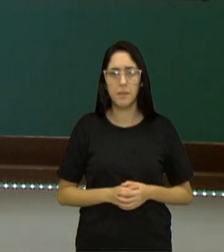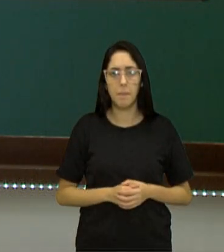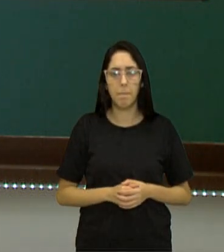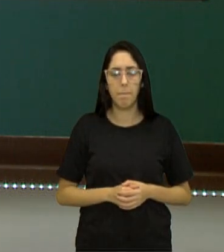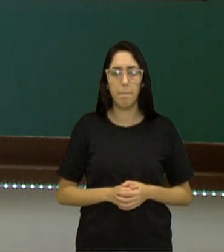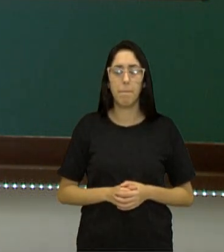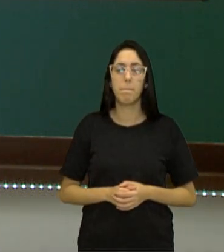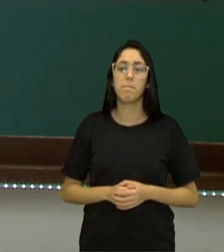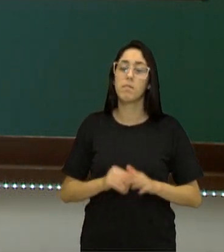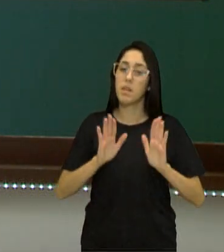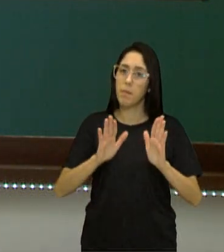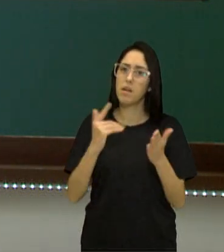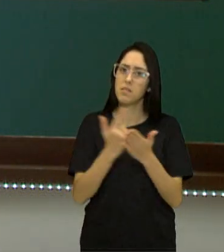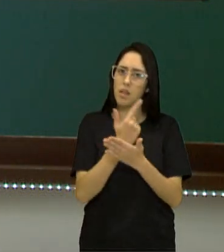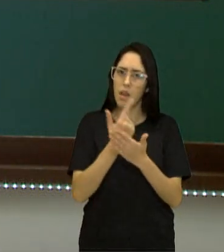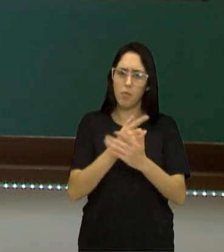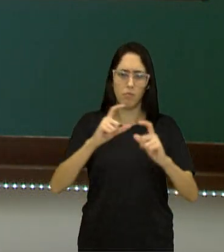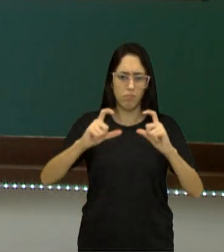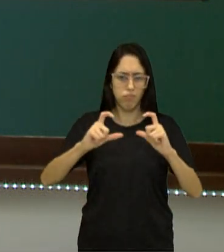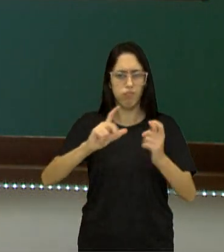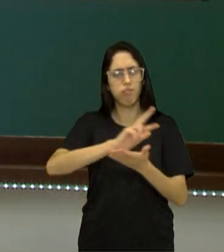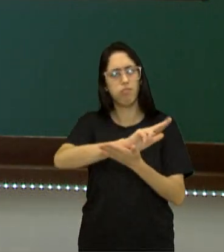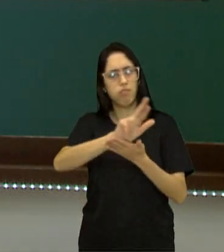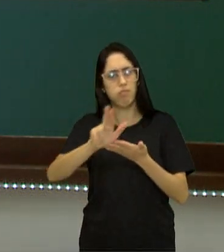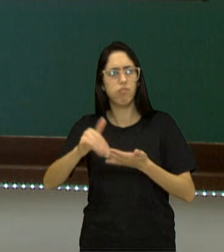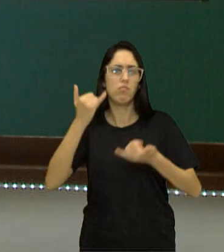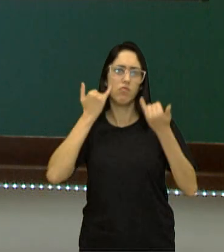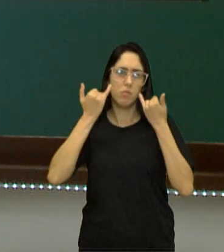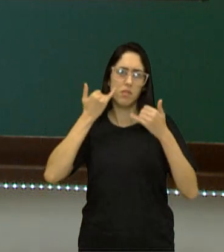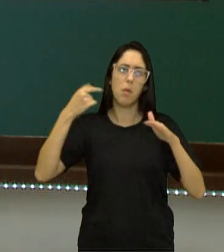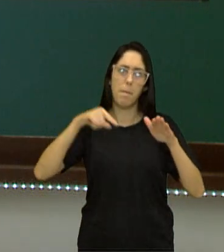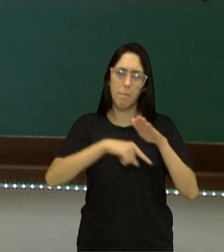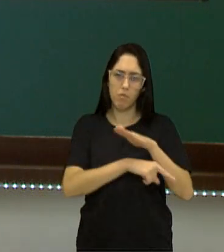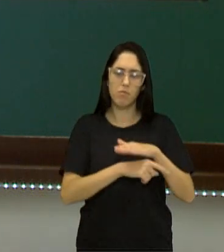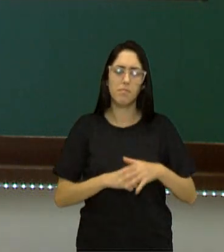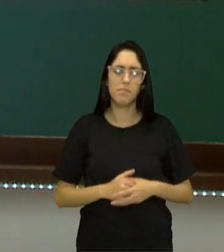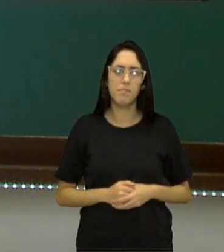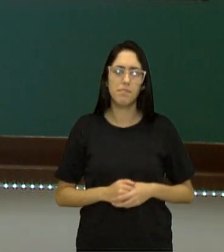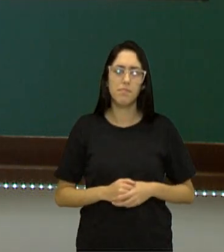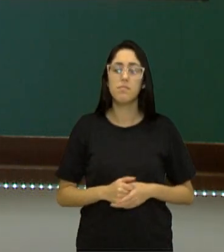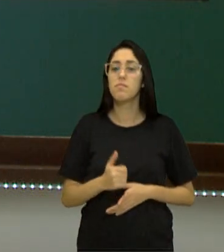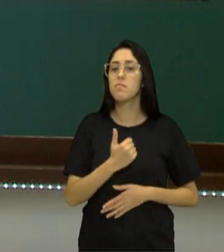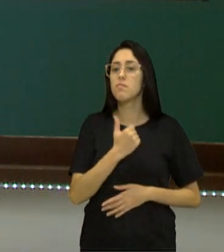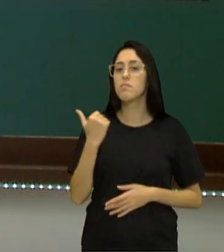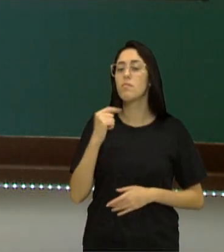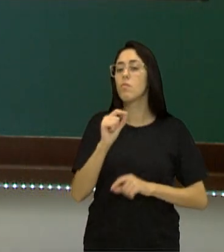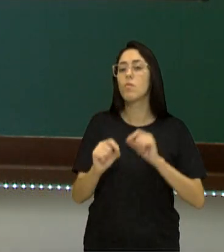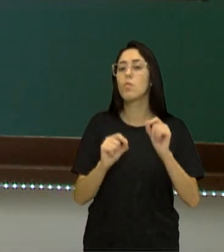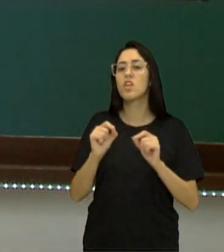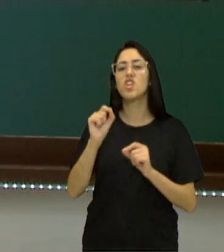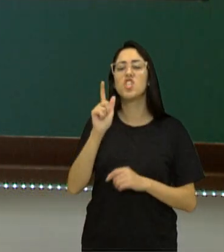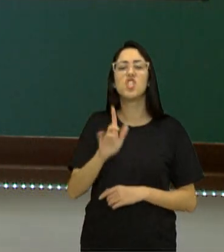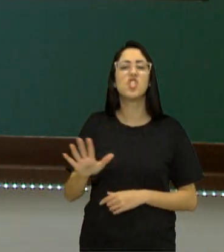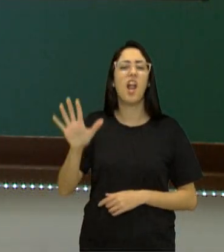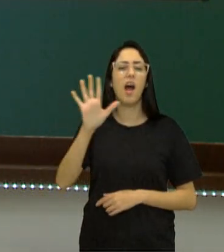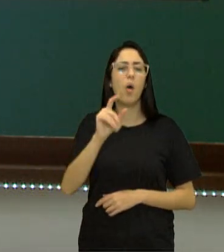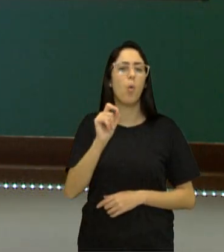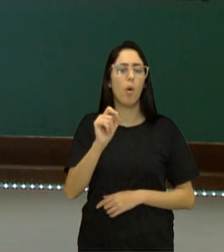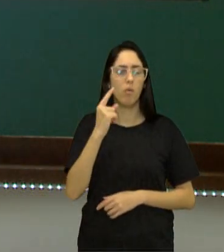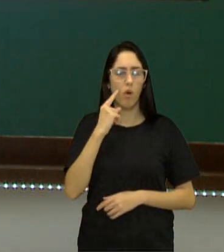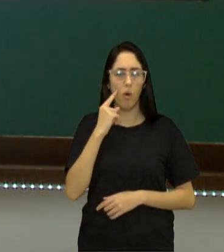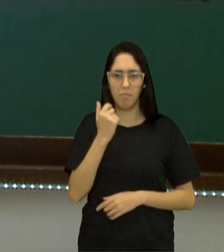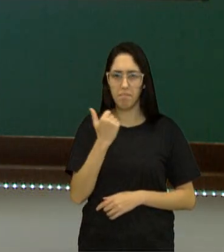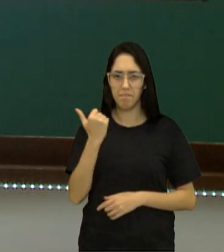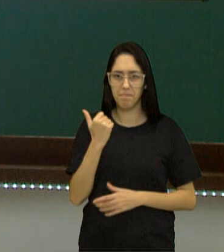contrário de uma enciclopédia que tem mais informações. O que nós temos aqui de maneira geral, retomando aqui com